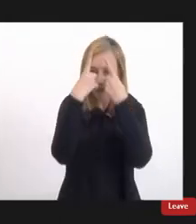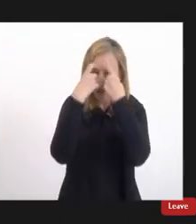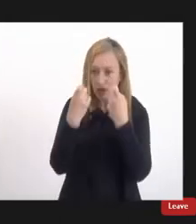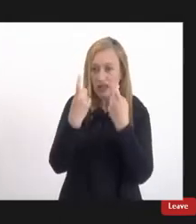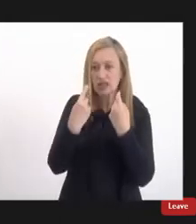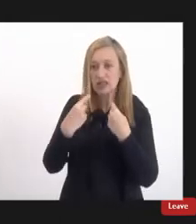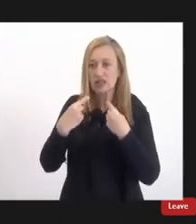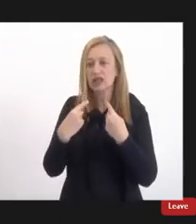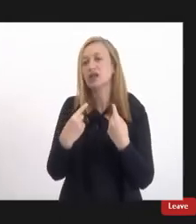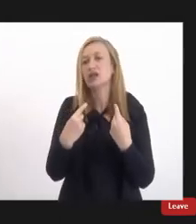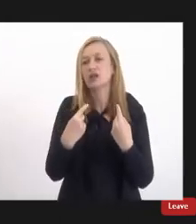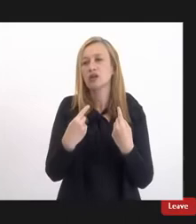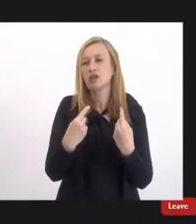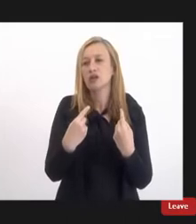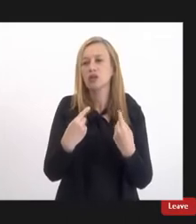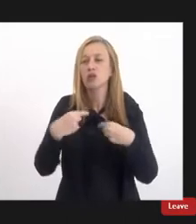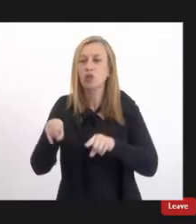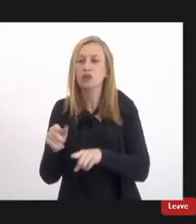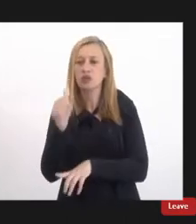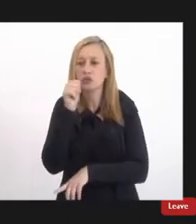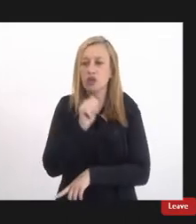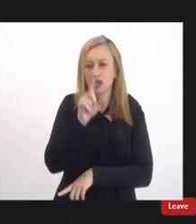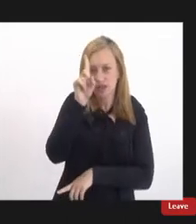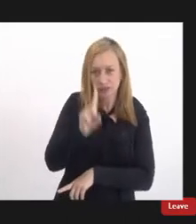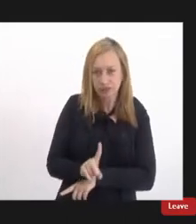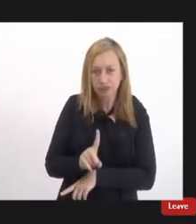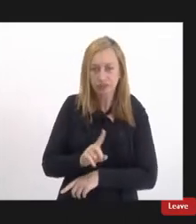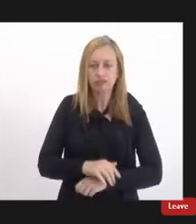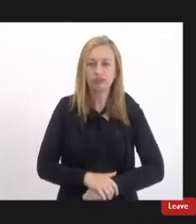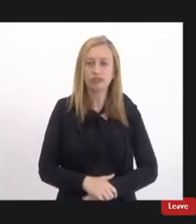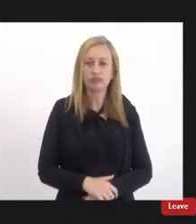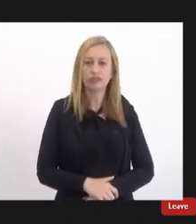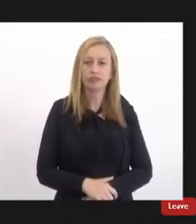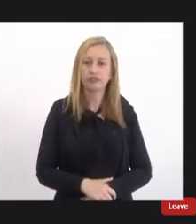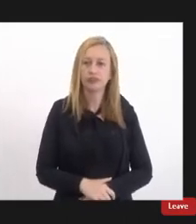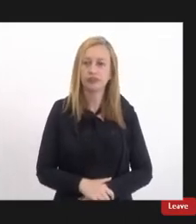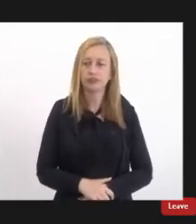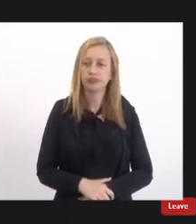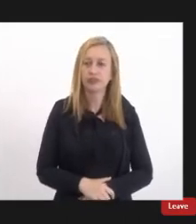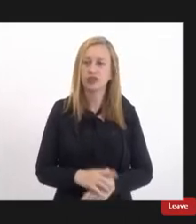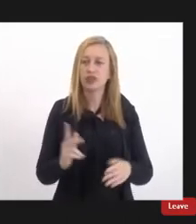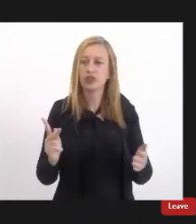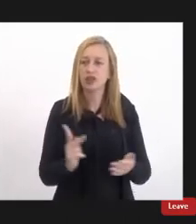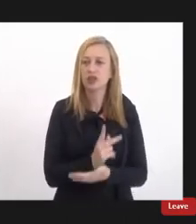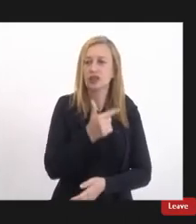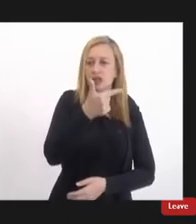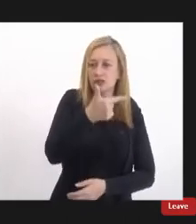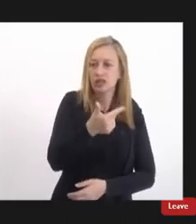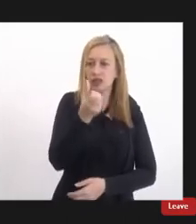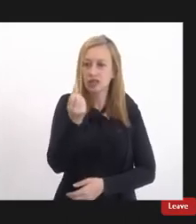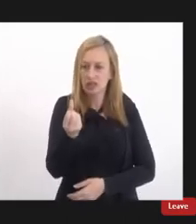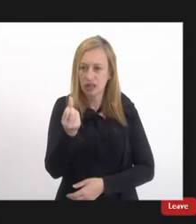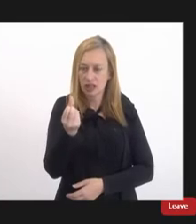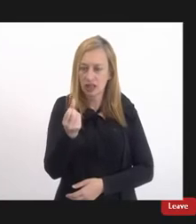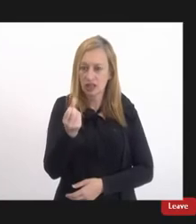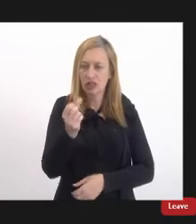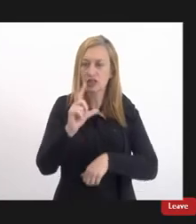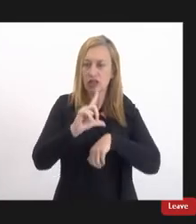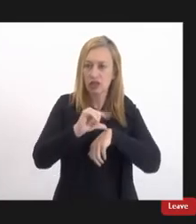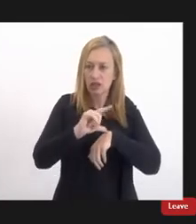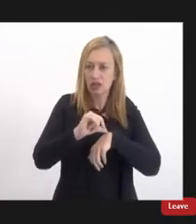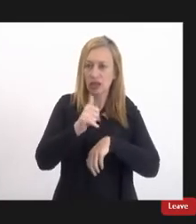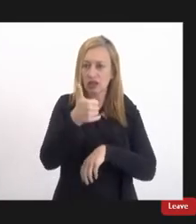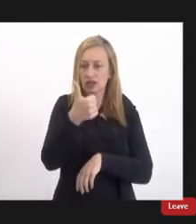é contra as mulheres com deficiência que será realizado em 26 do corrente ano às 10 horas